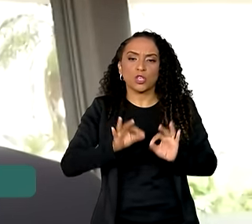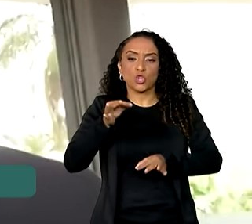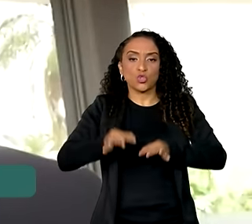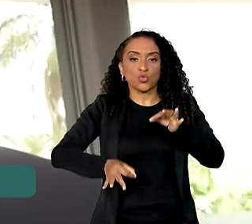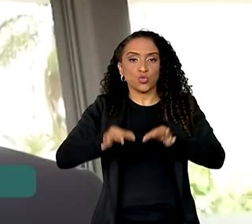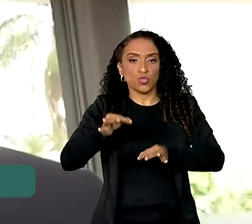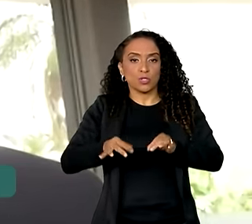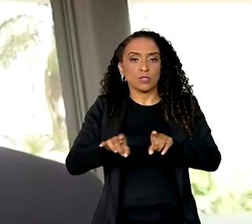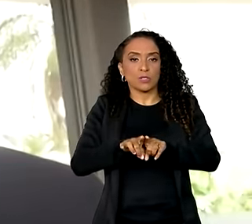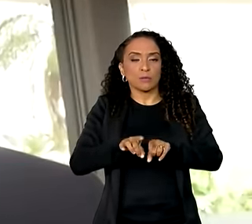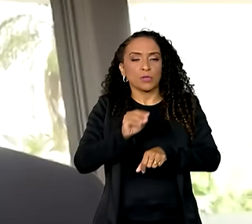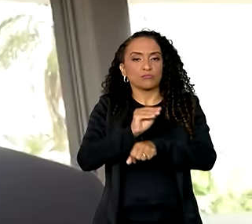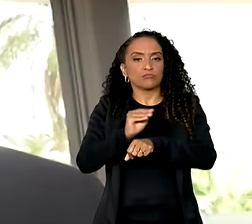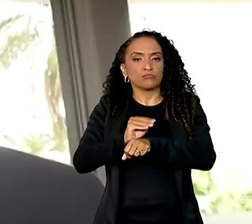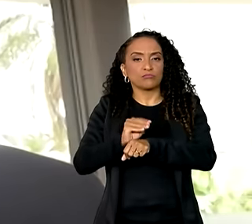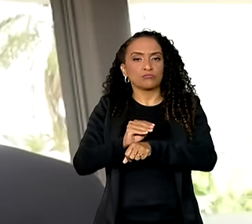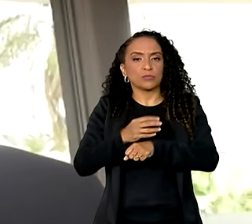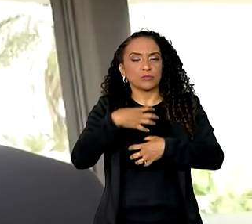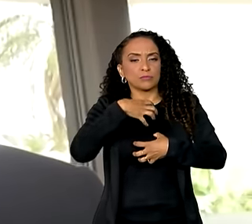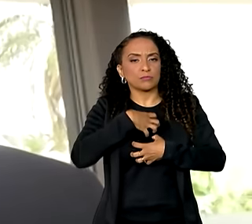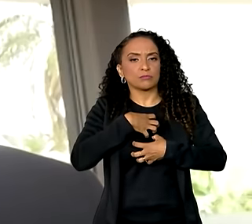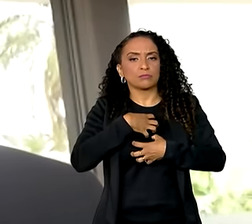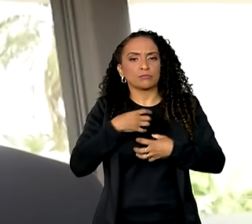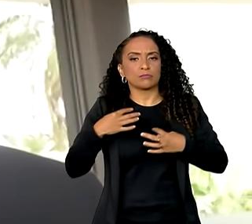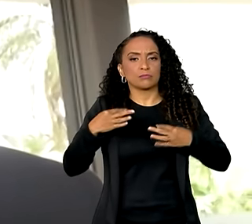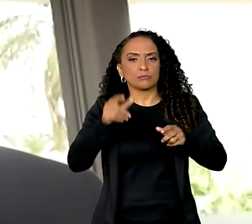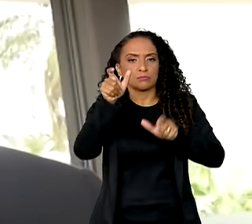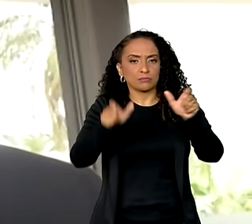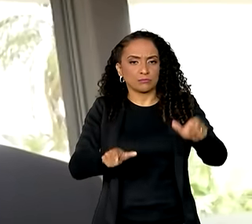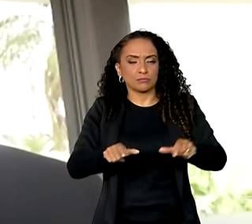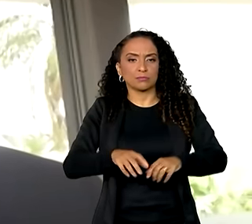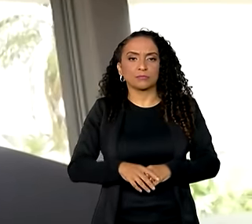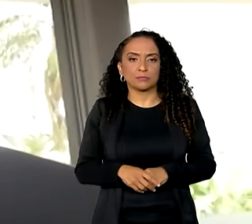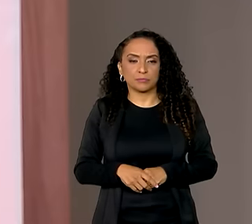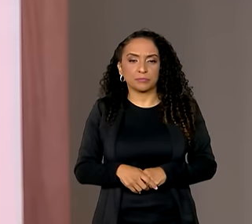justiça e cuidado com o bem-estar dos seus cidadãos.